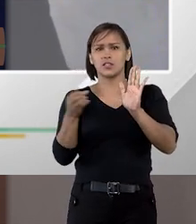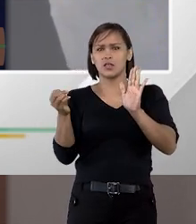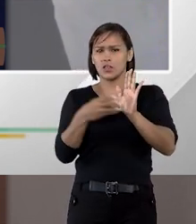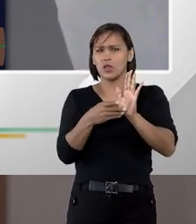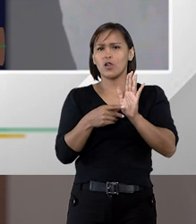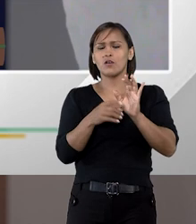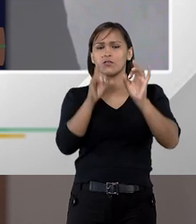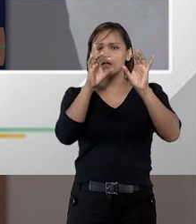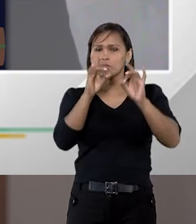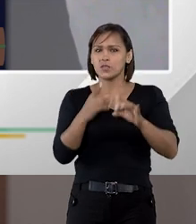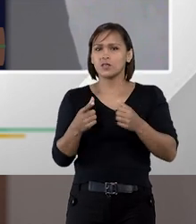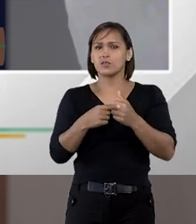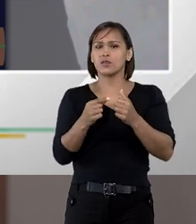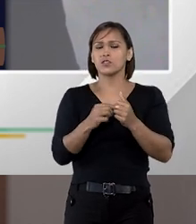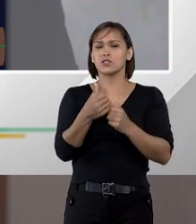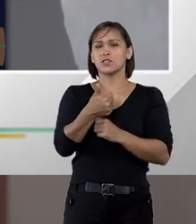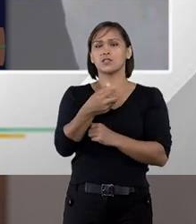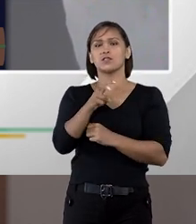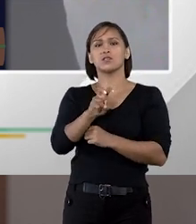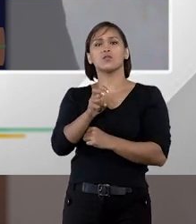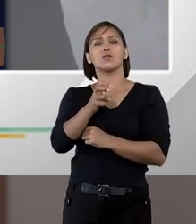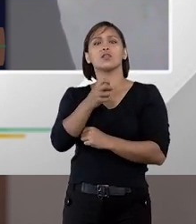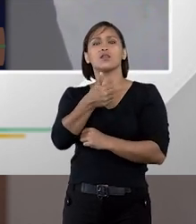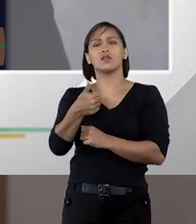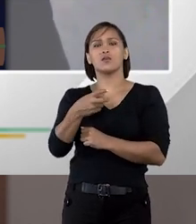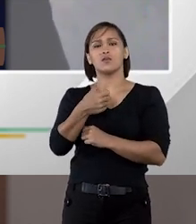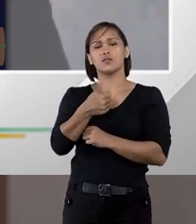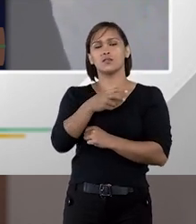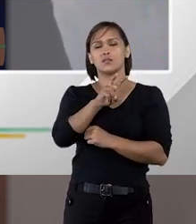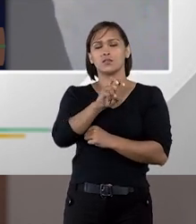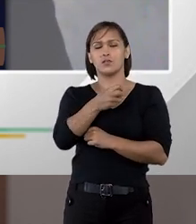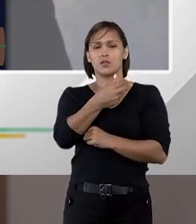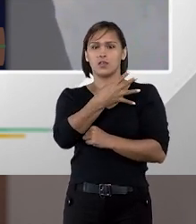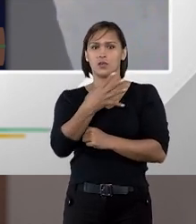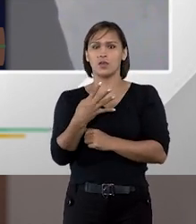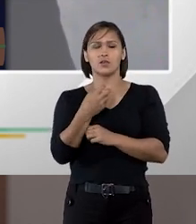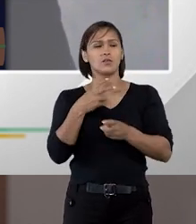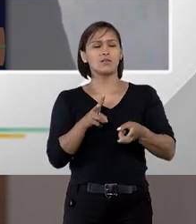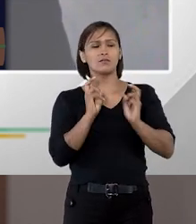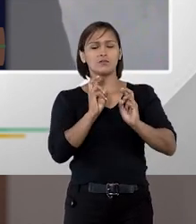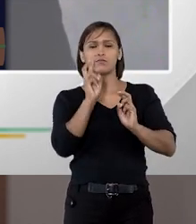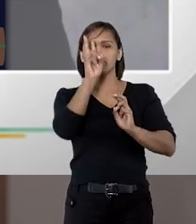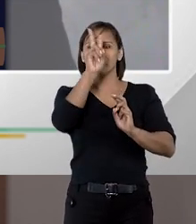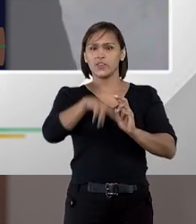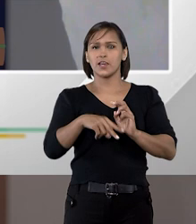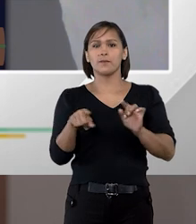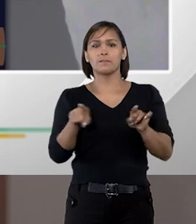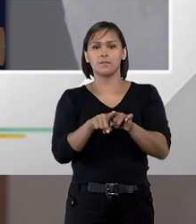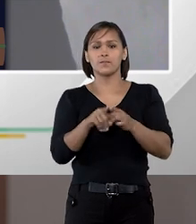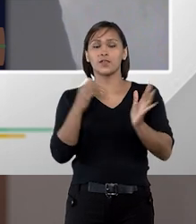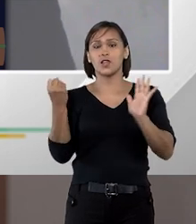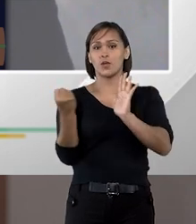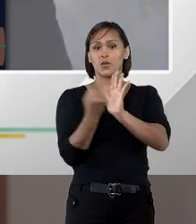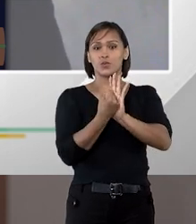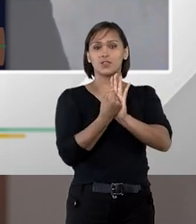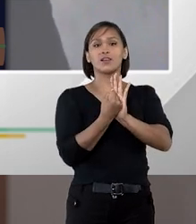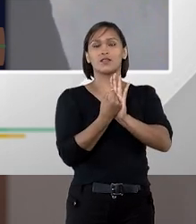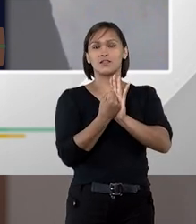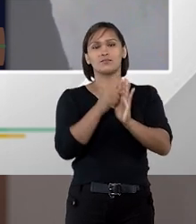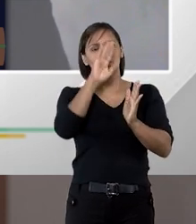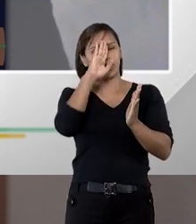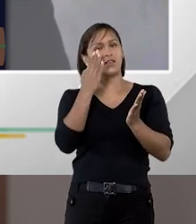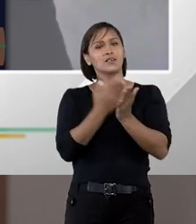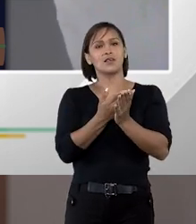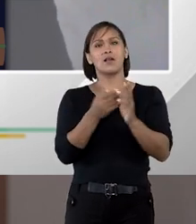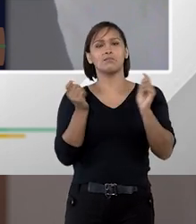2021 especialmente os seus artigos 151 a 154 o que você enxerga ali na verdade é a consagração dessa